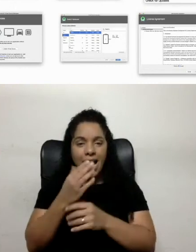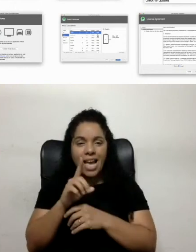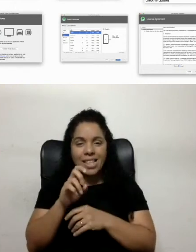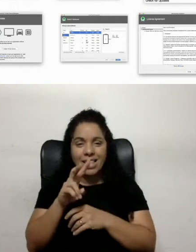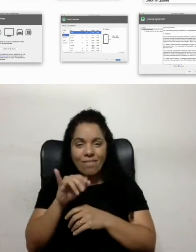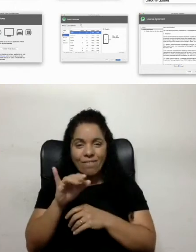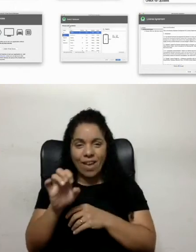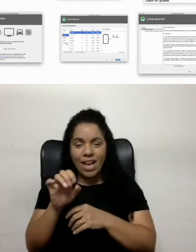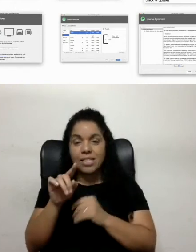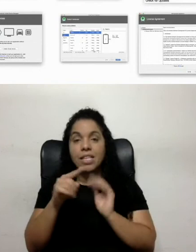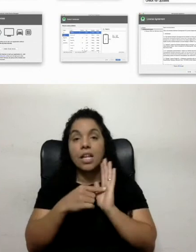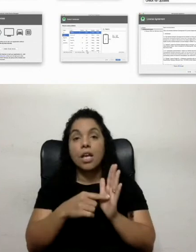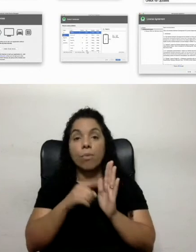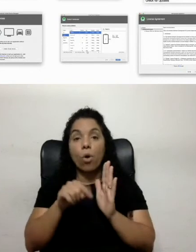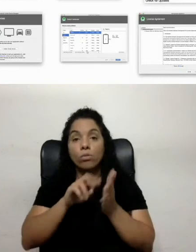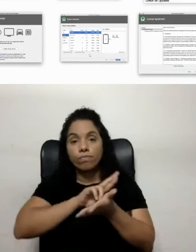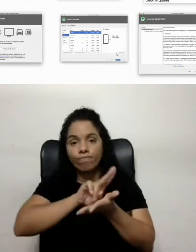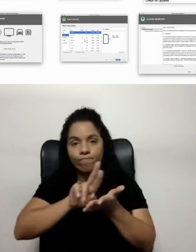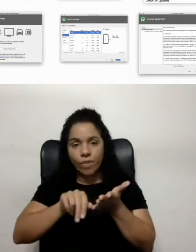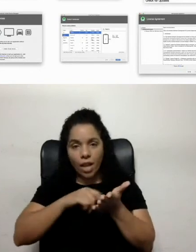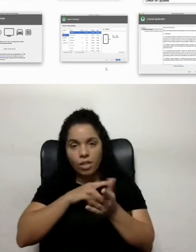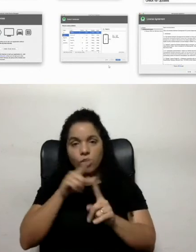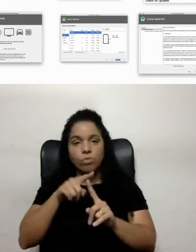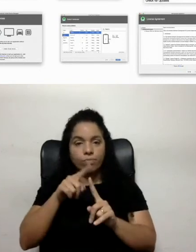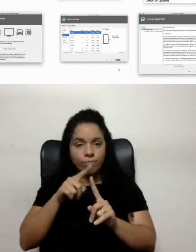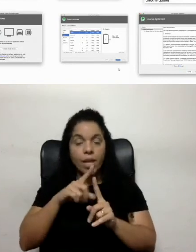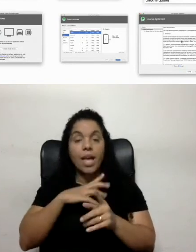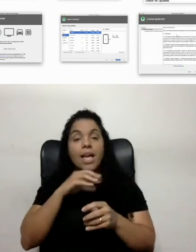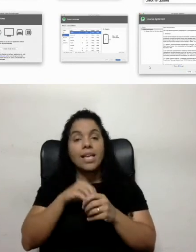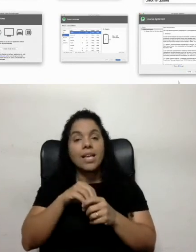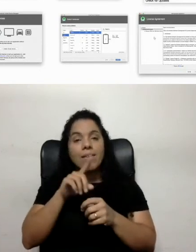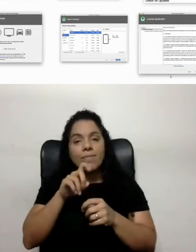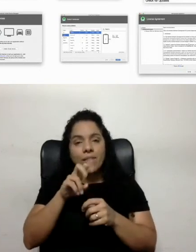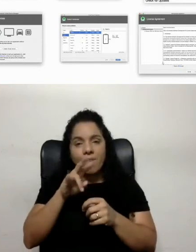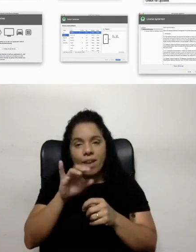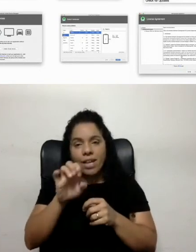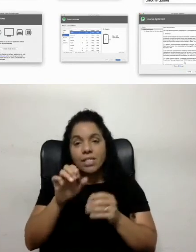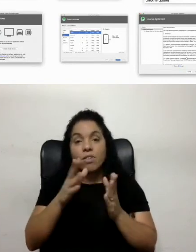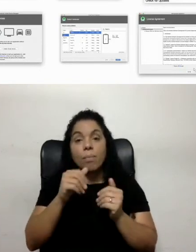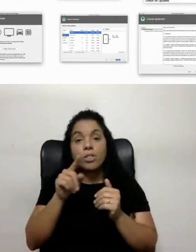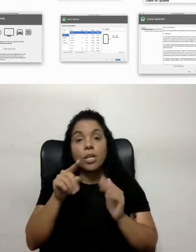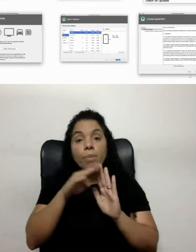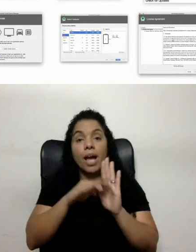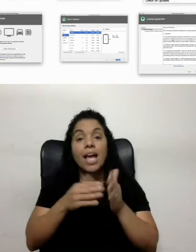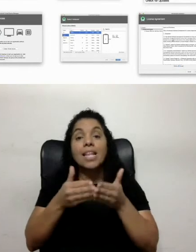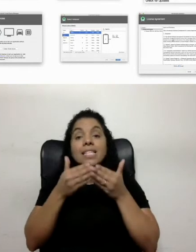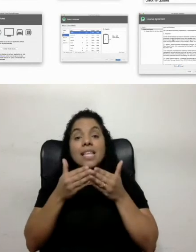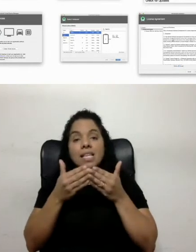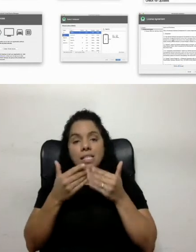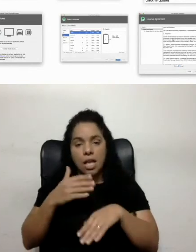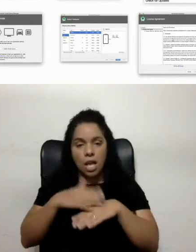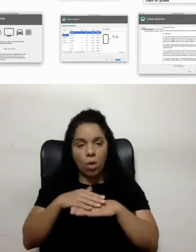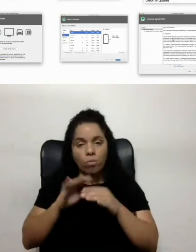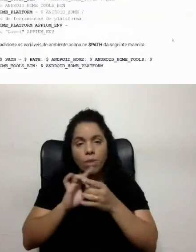no caso aqui ele mostra os nossos dispositivos. E dentro desse device aqui, ele ia pedir para a gente trazer essa licença. Aqui, eu ia autorizar essa